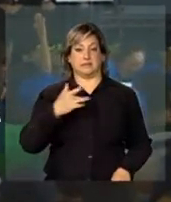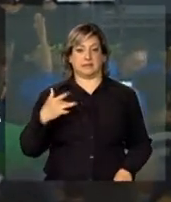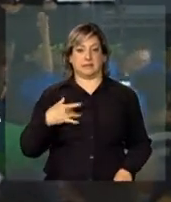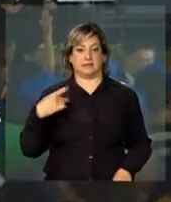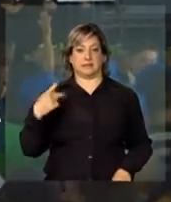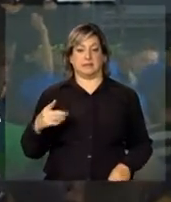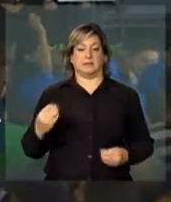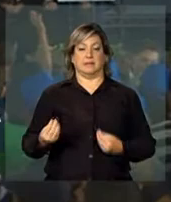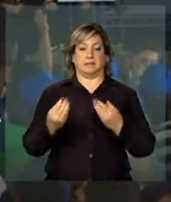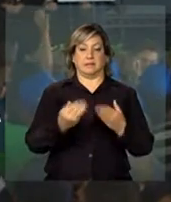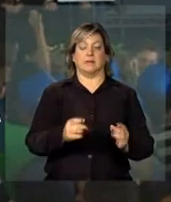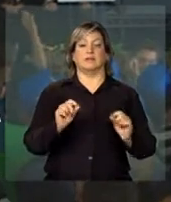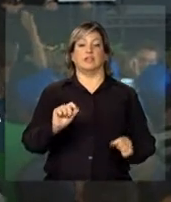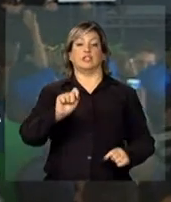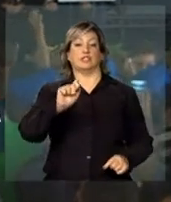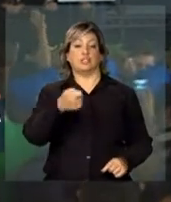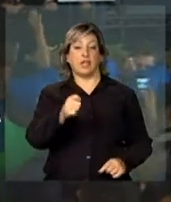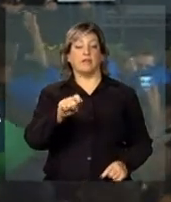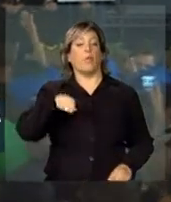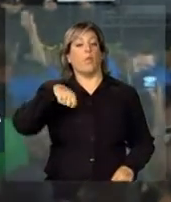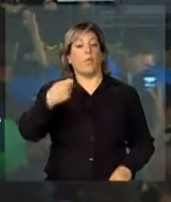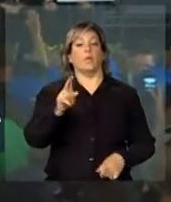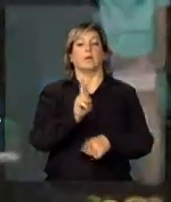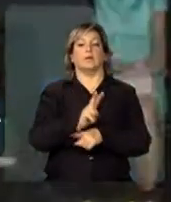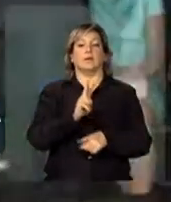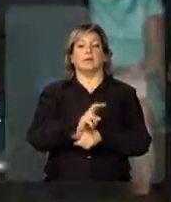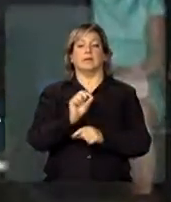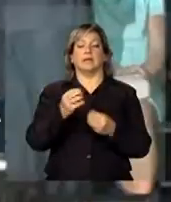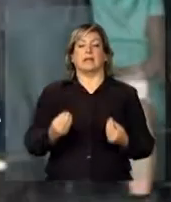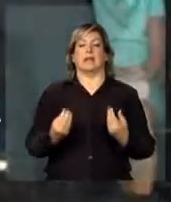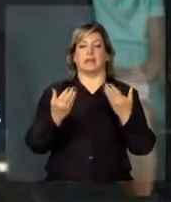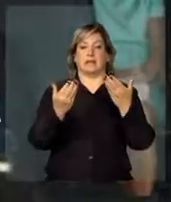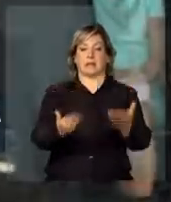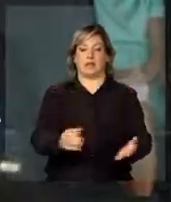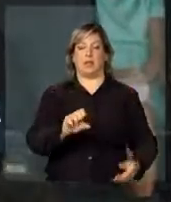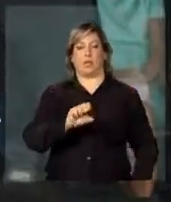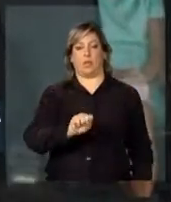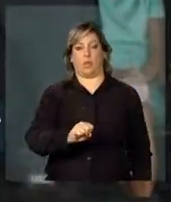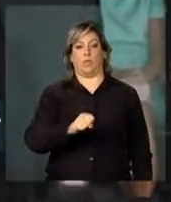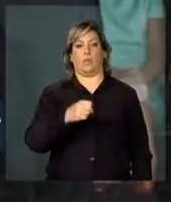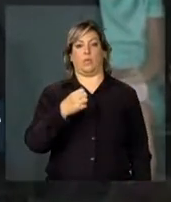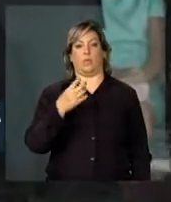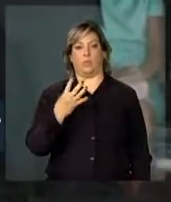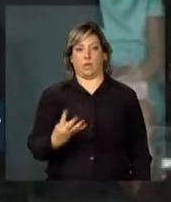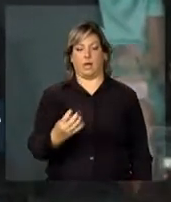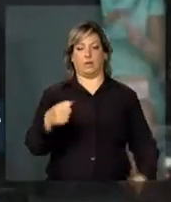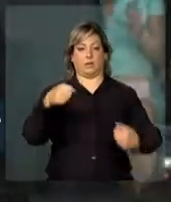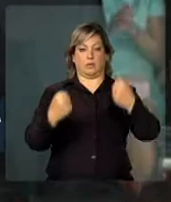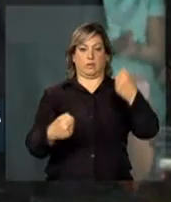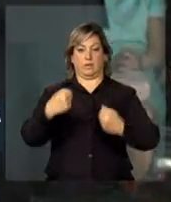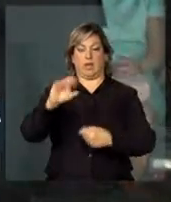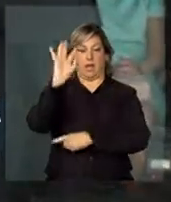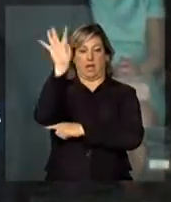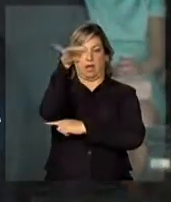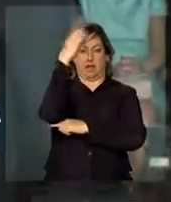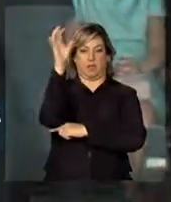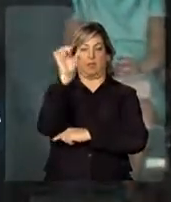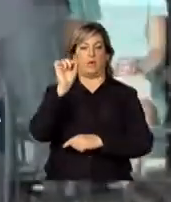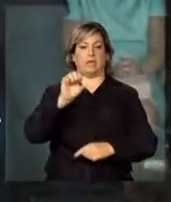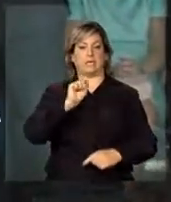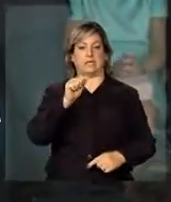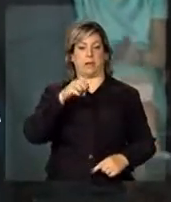Alexandre Padilha, chaves que simbolizam a entrega de 84 ambulâncias para o SAMU